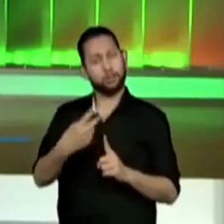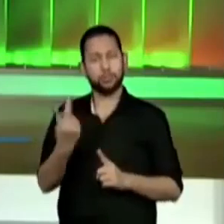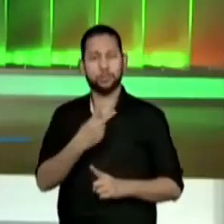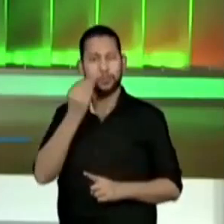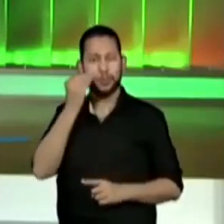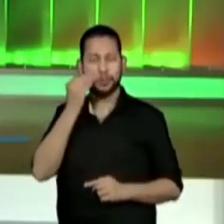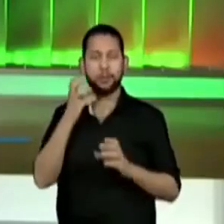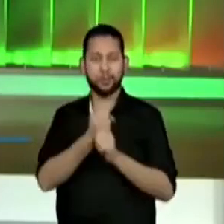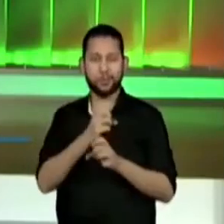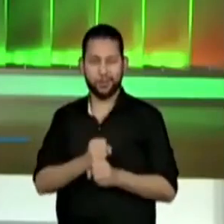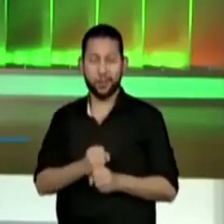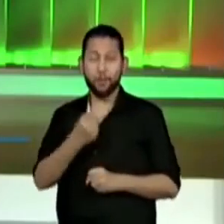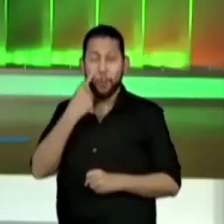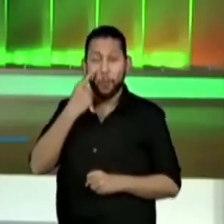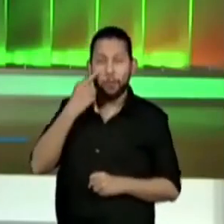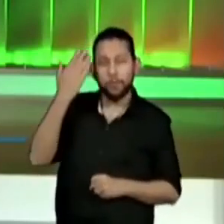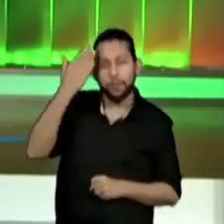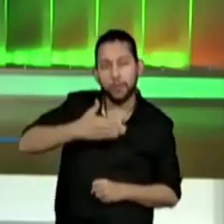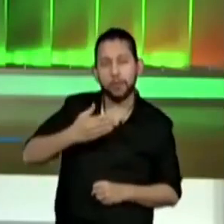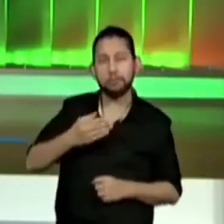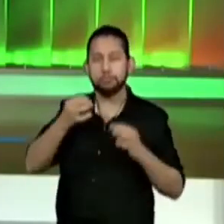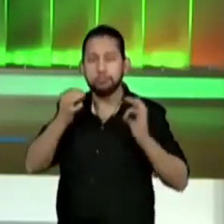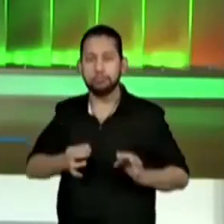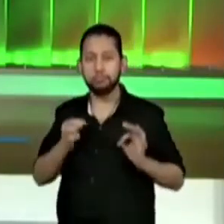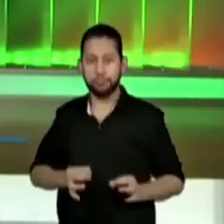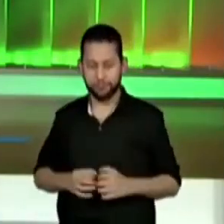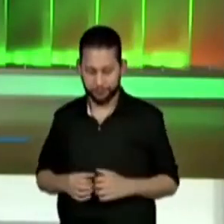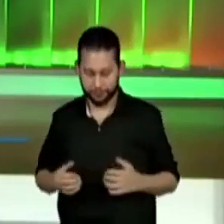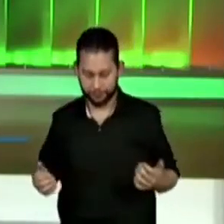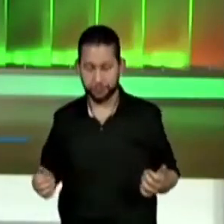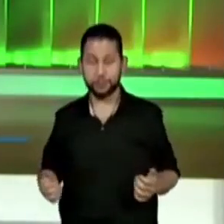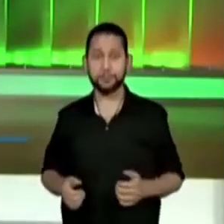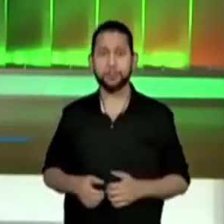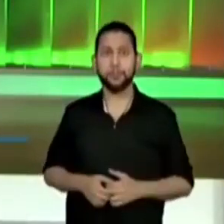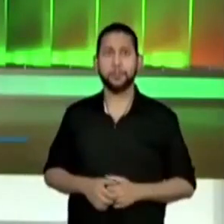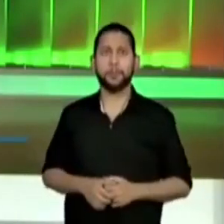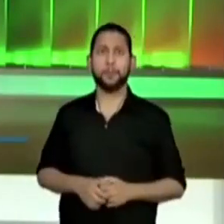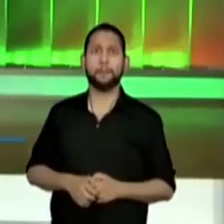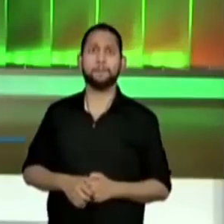dois cálculos. E vamos ver se essa estratégia dá certo? Vamos lá comigo.